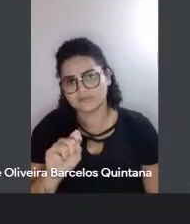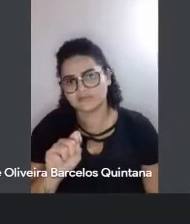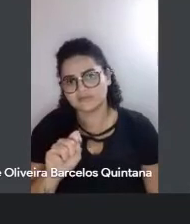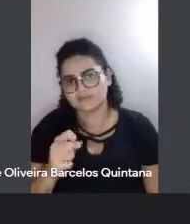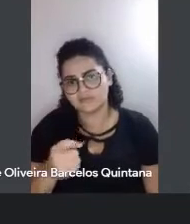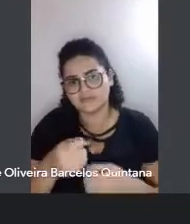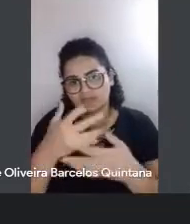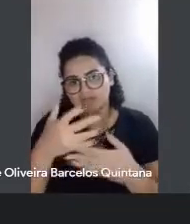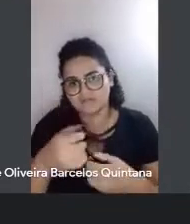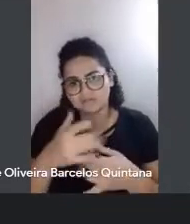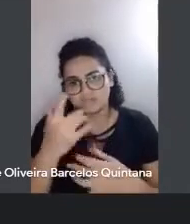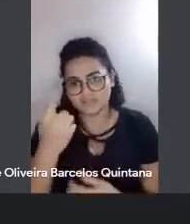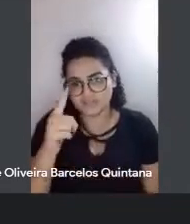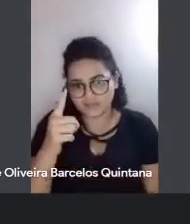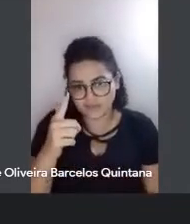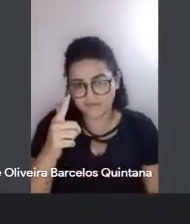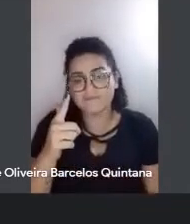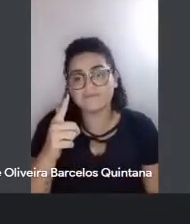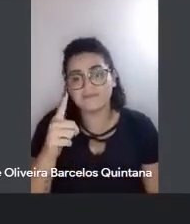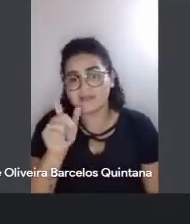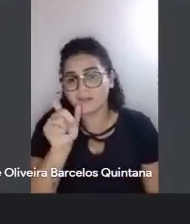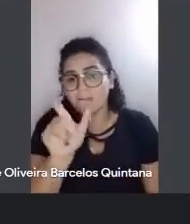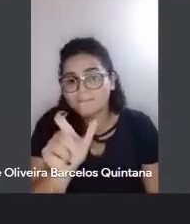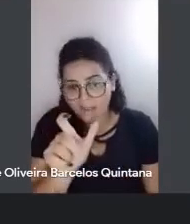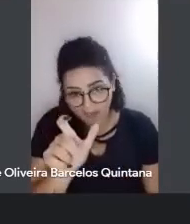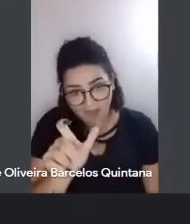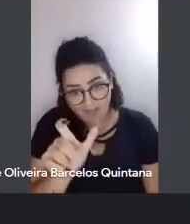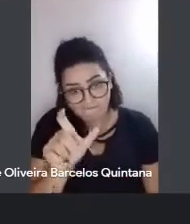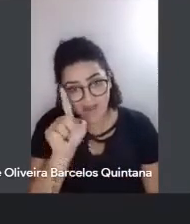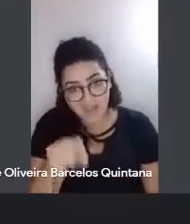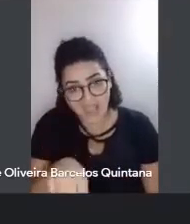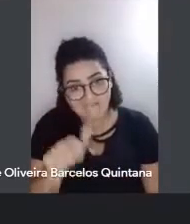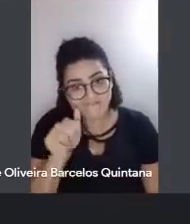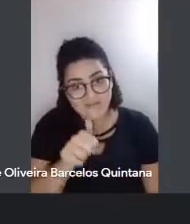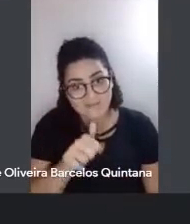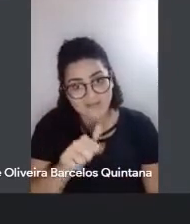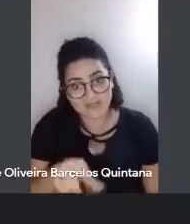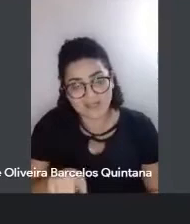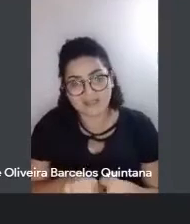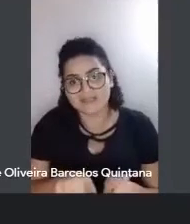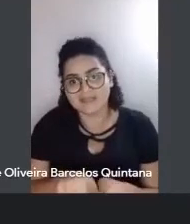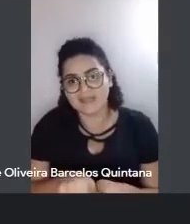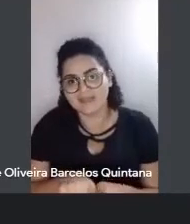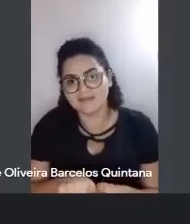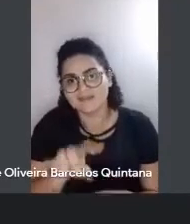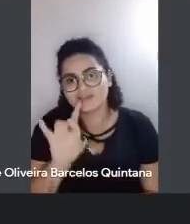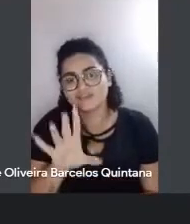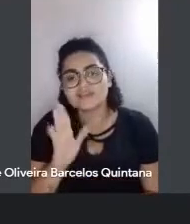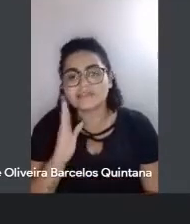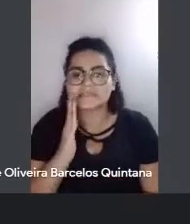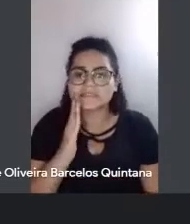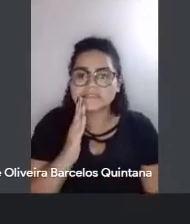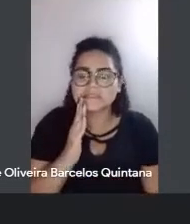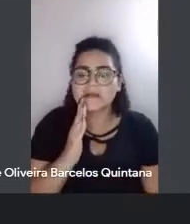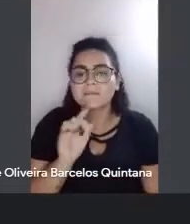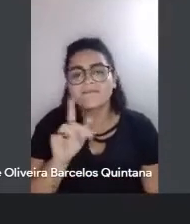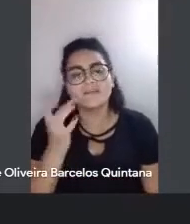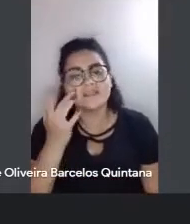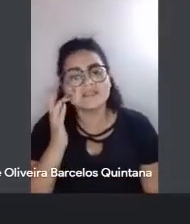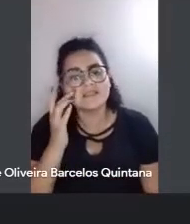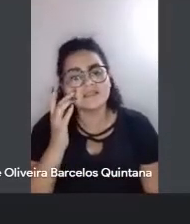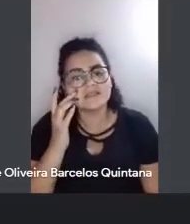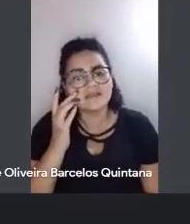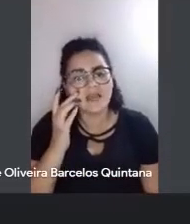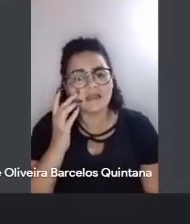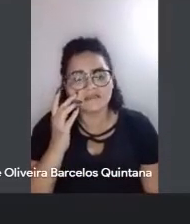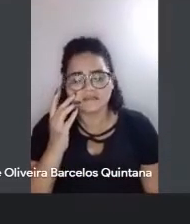que a geografia também é a palavra feminina, não é? Com certeza. Era só uma questão de saber quem que você acha que inspira quem,